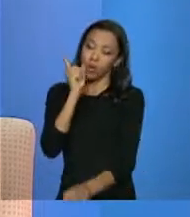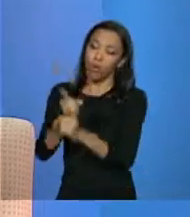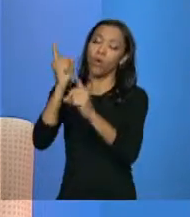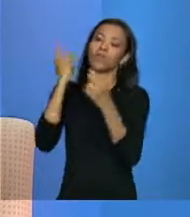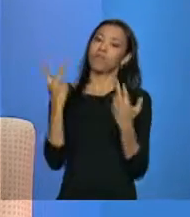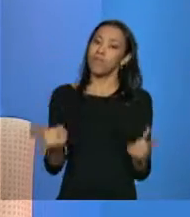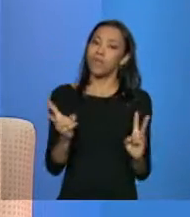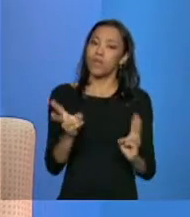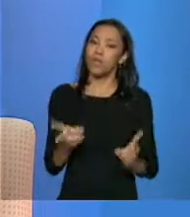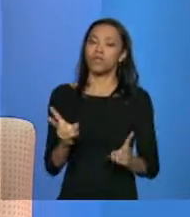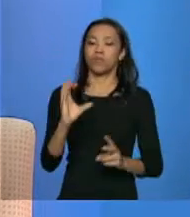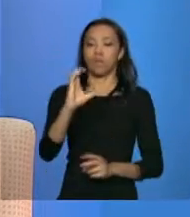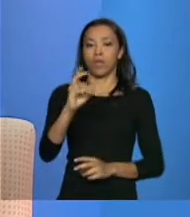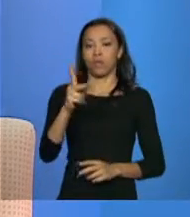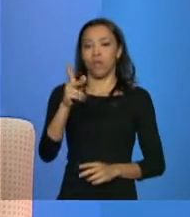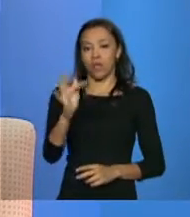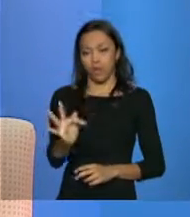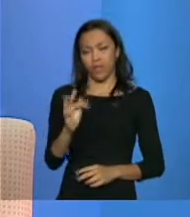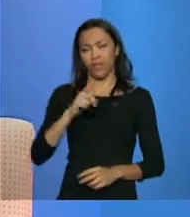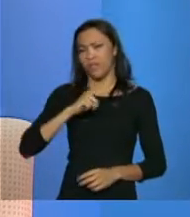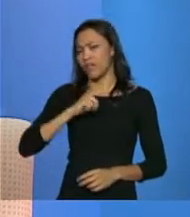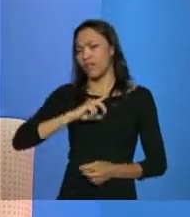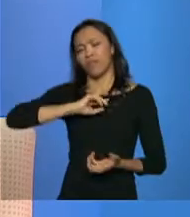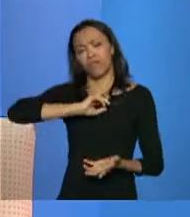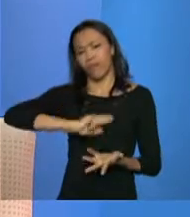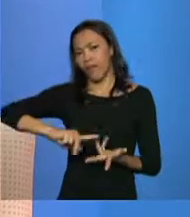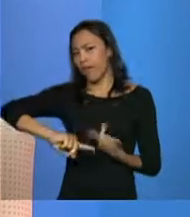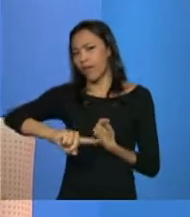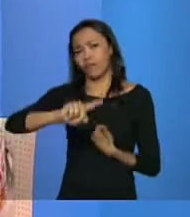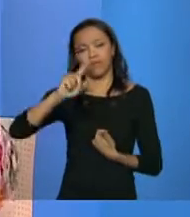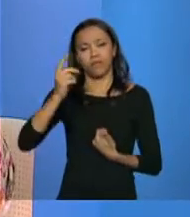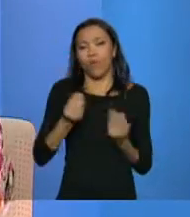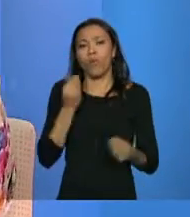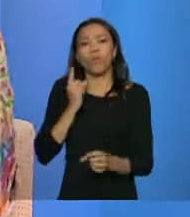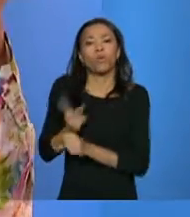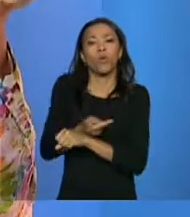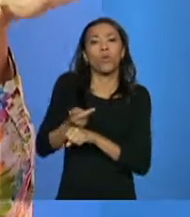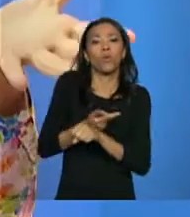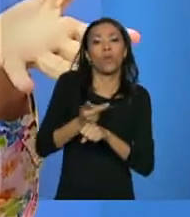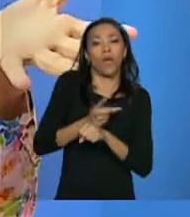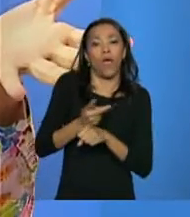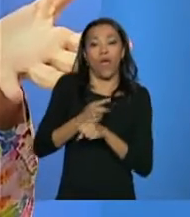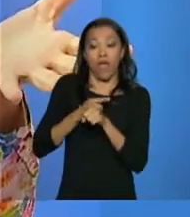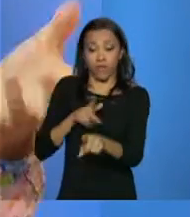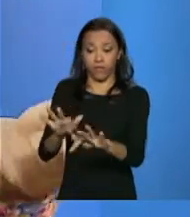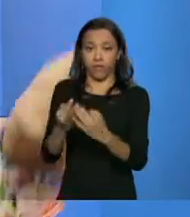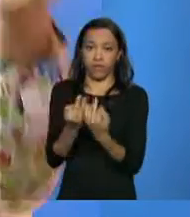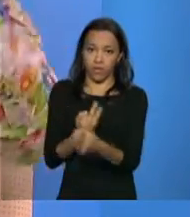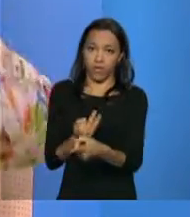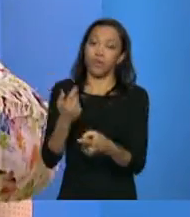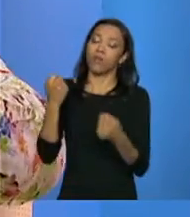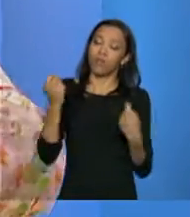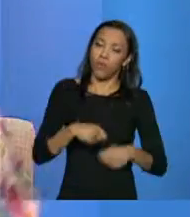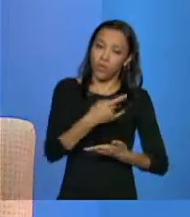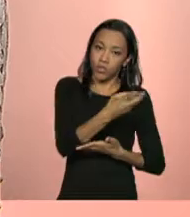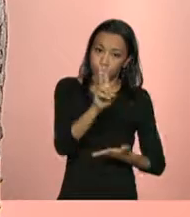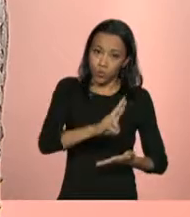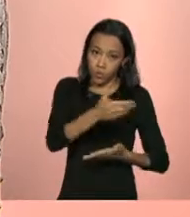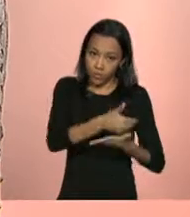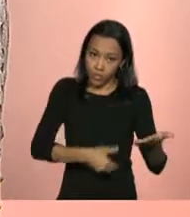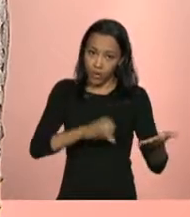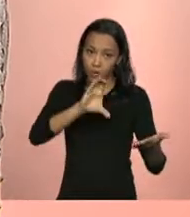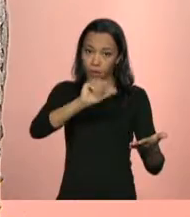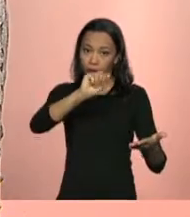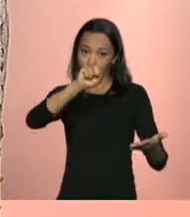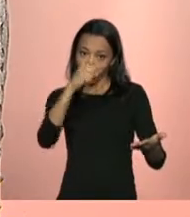O nome, o endereço, tem vários jeitos de procurar essa família, tanto no sistema do Cadastro Único, quanto no CECAD, como eu falei,